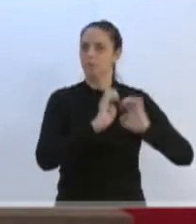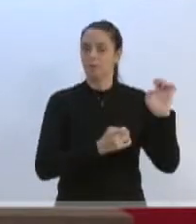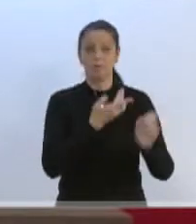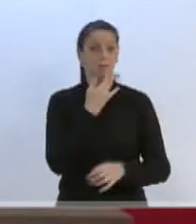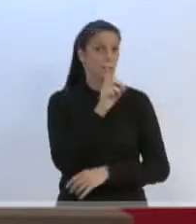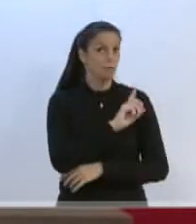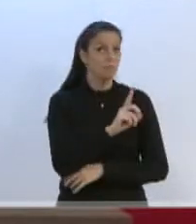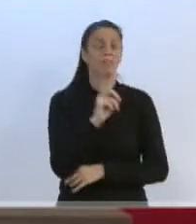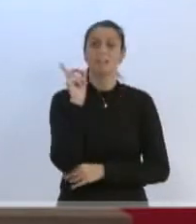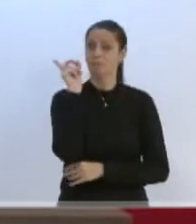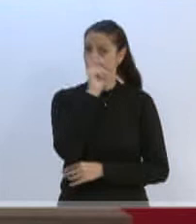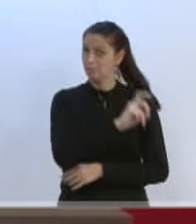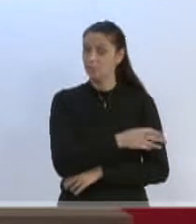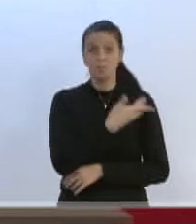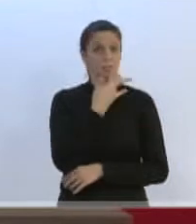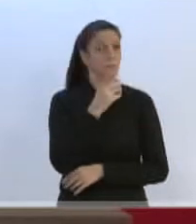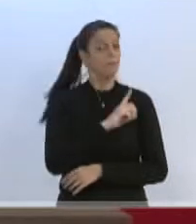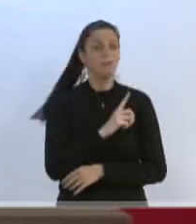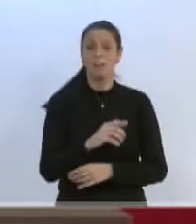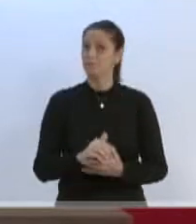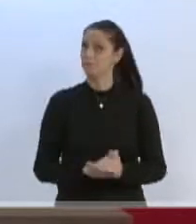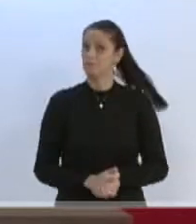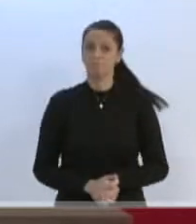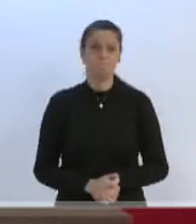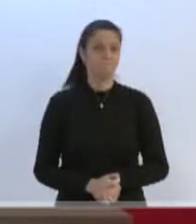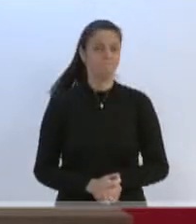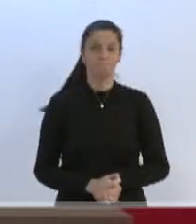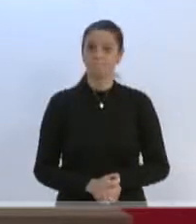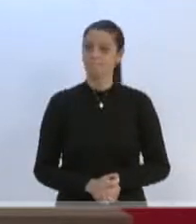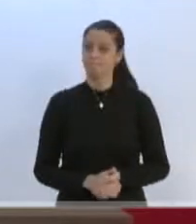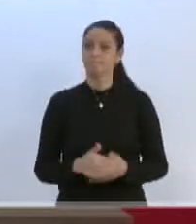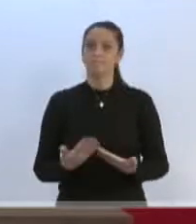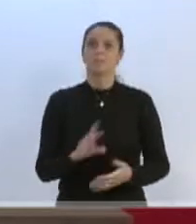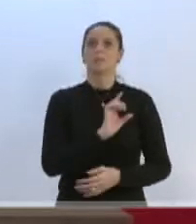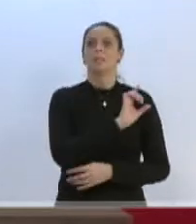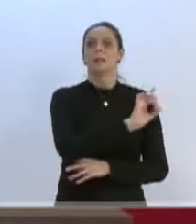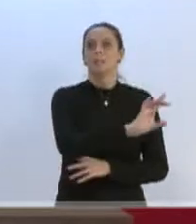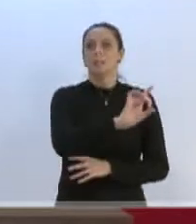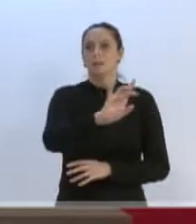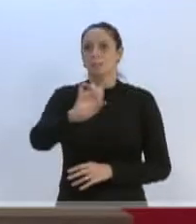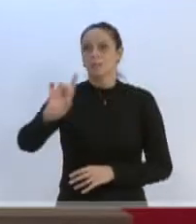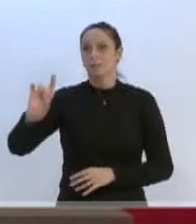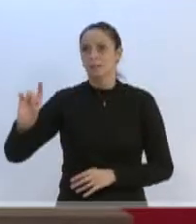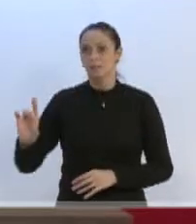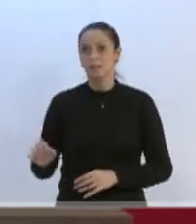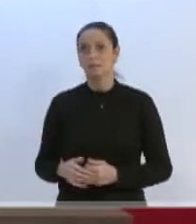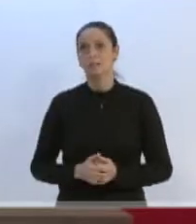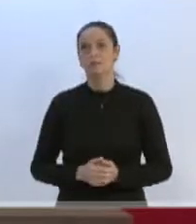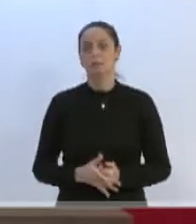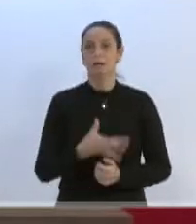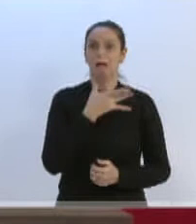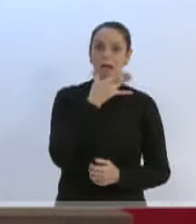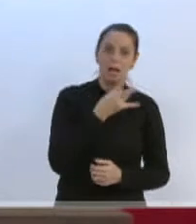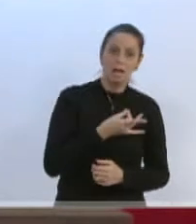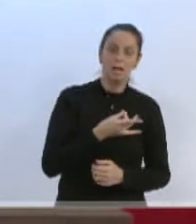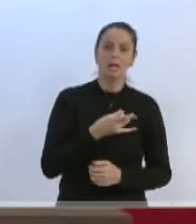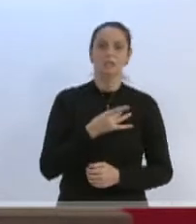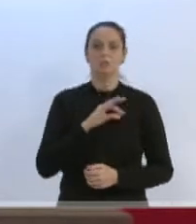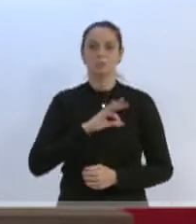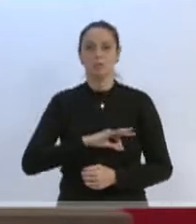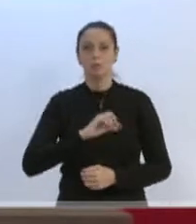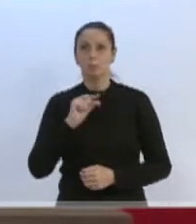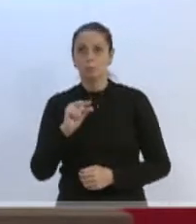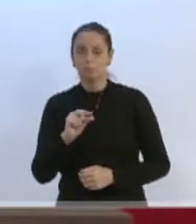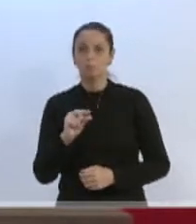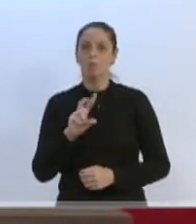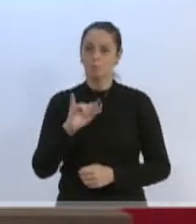Eu sei quanto é difícil. Então, cada um de vocês que acham que estão ganhando pouco, abre a sua